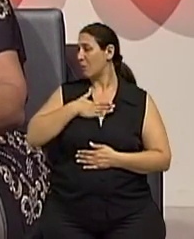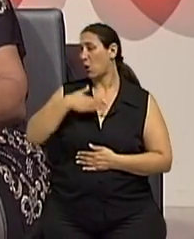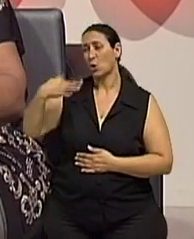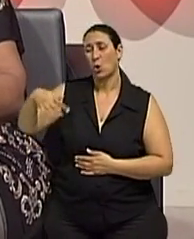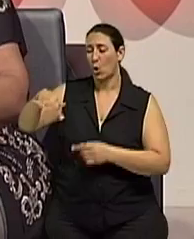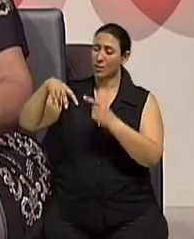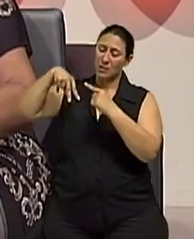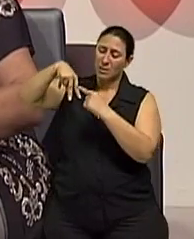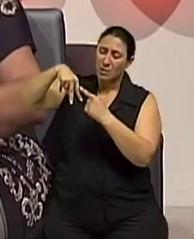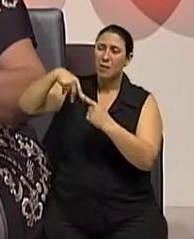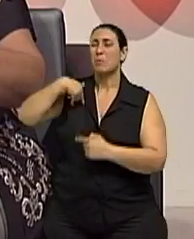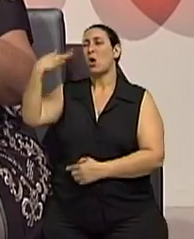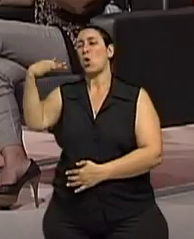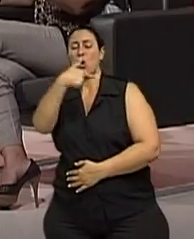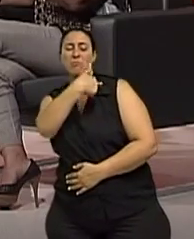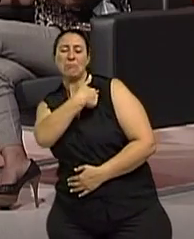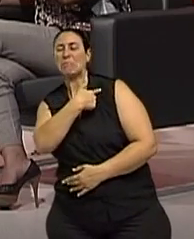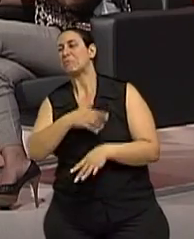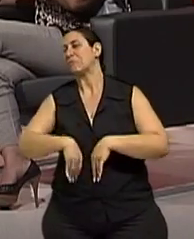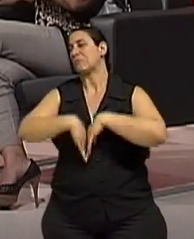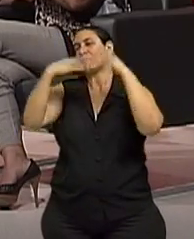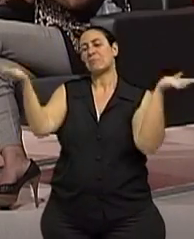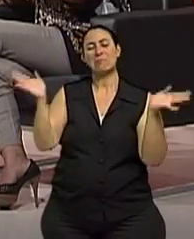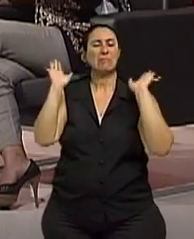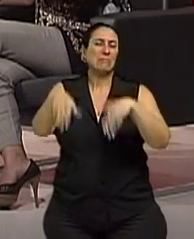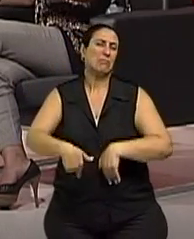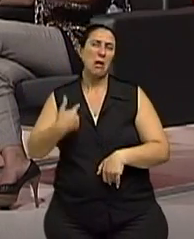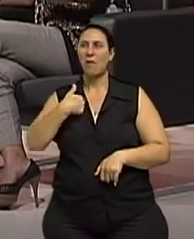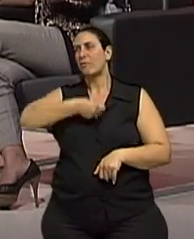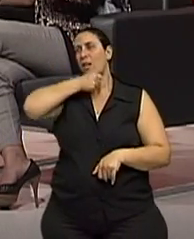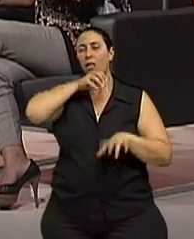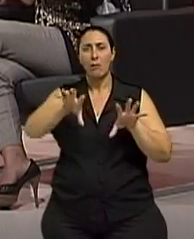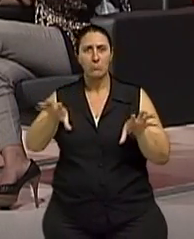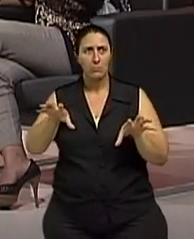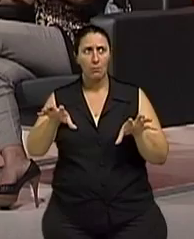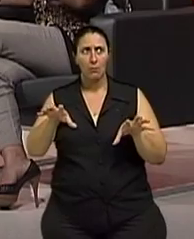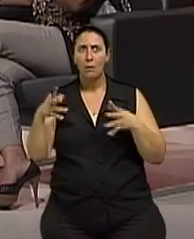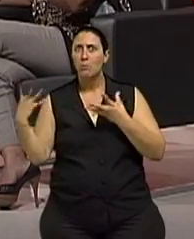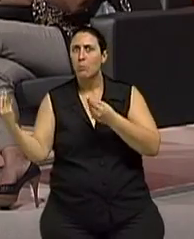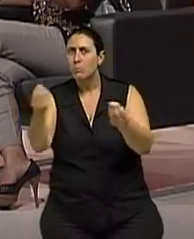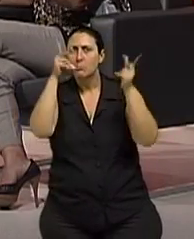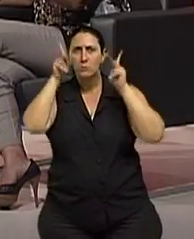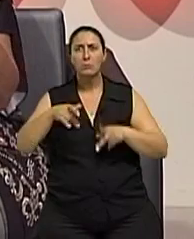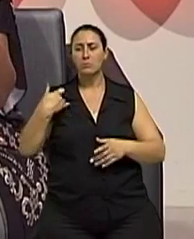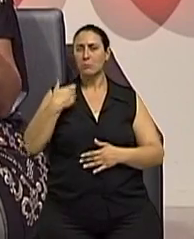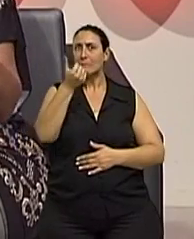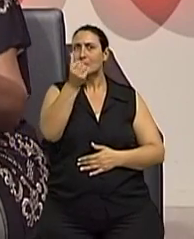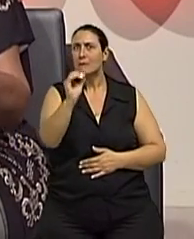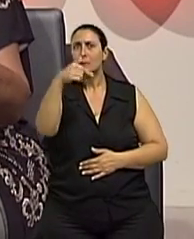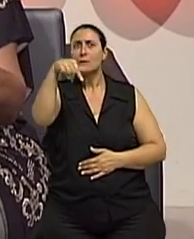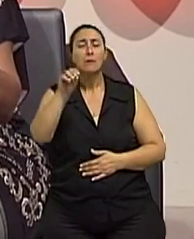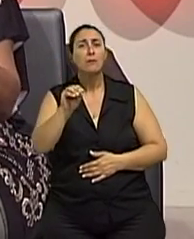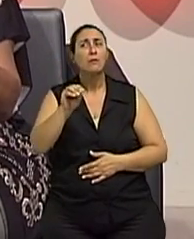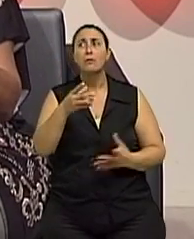joelho, a minha dor no ombro. As pessoas parecem que se acostumam, porque tem 60 e pouco, 70 anos, olha, pode chegar